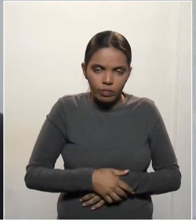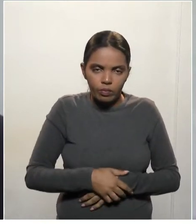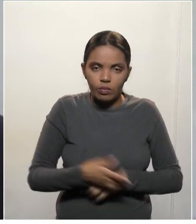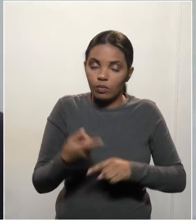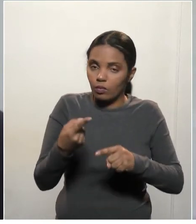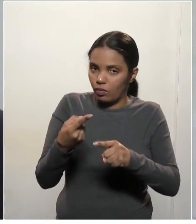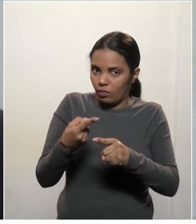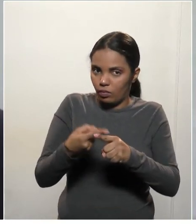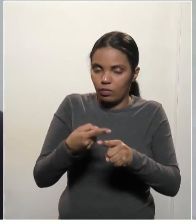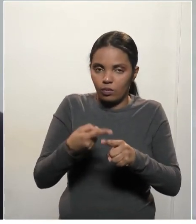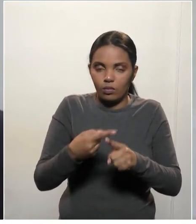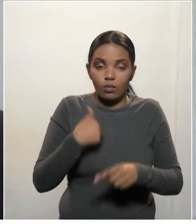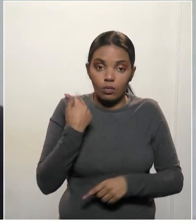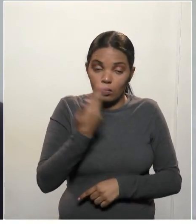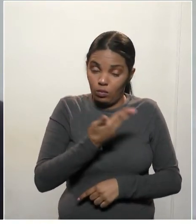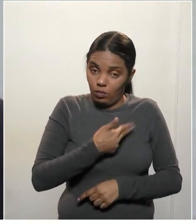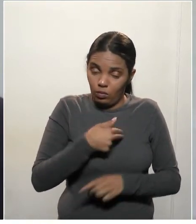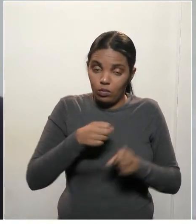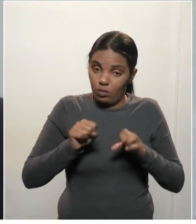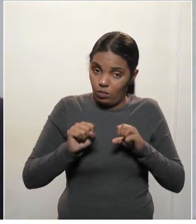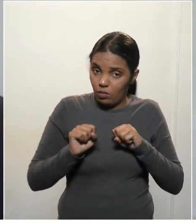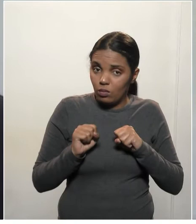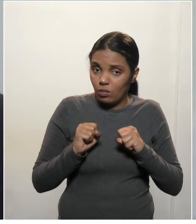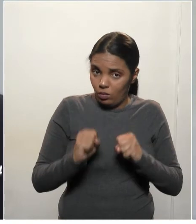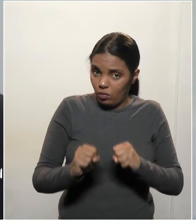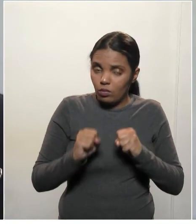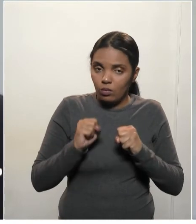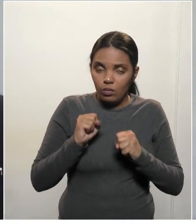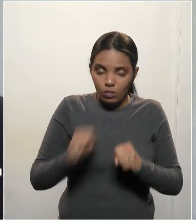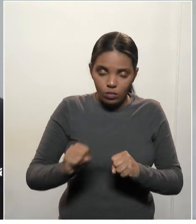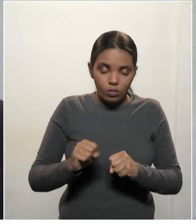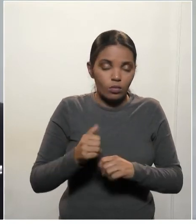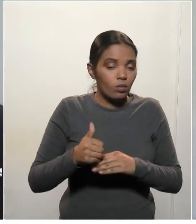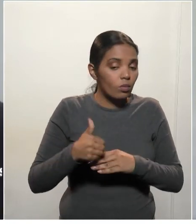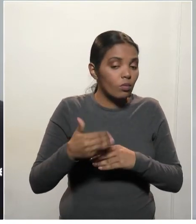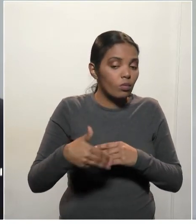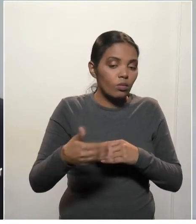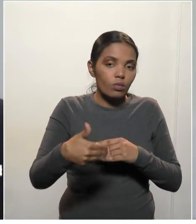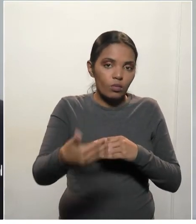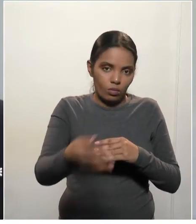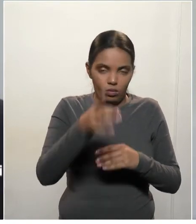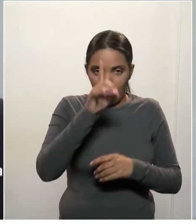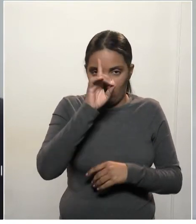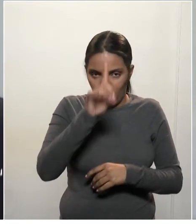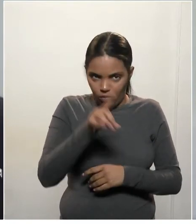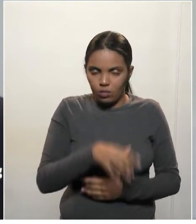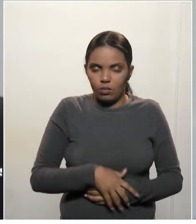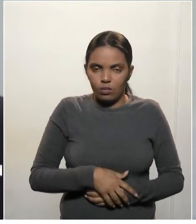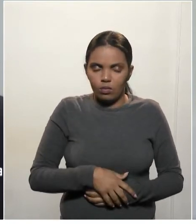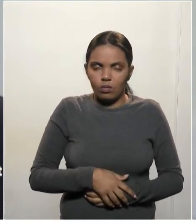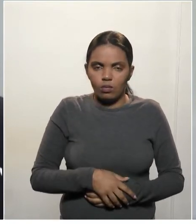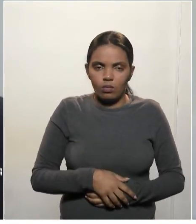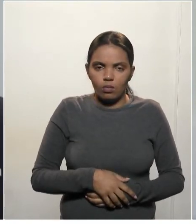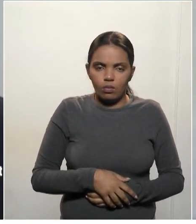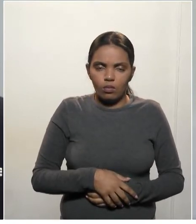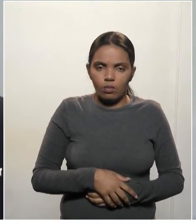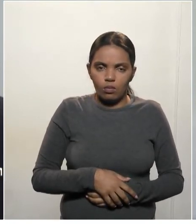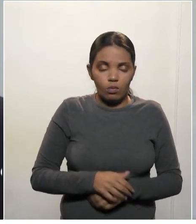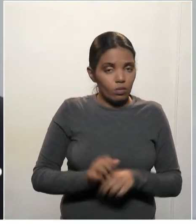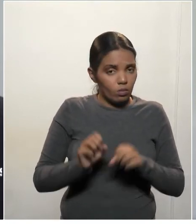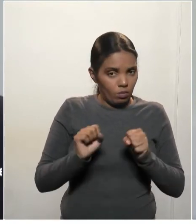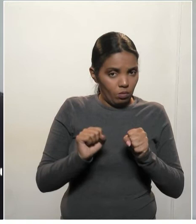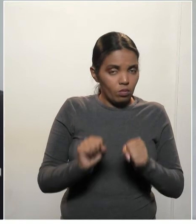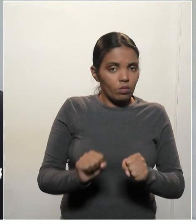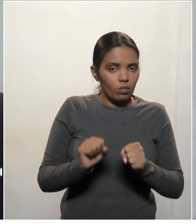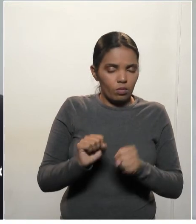podemos nos transformar nos próximos dias, também, em